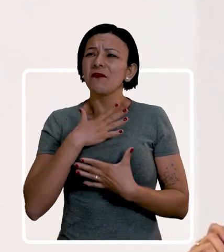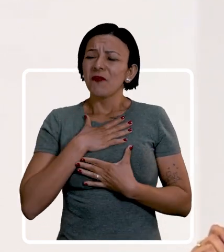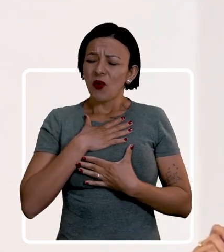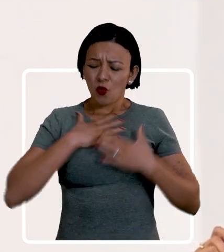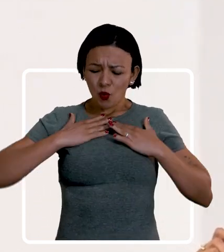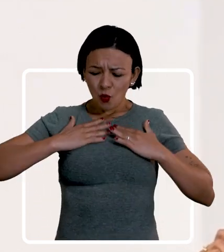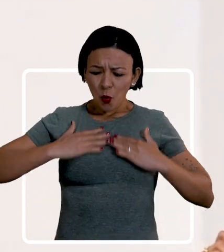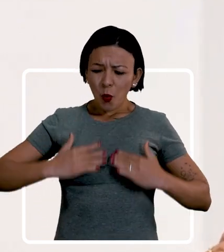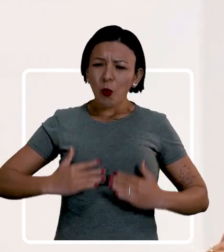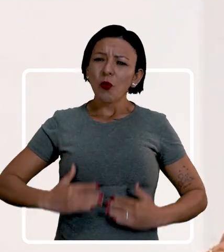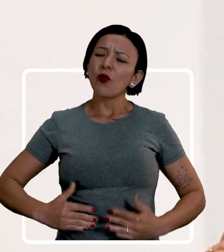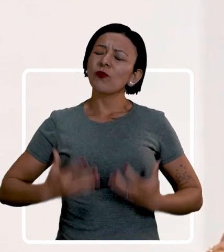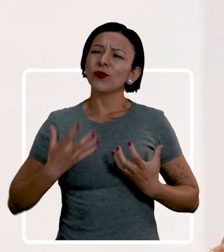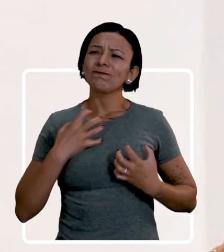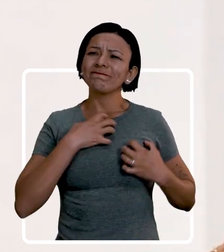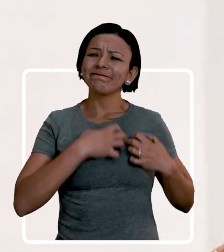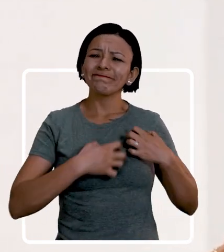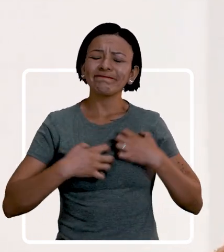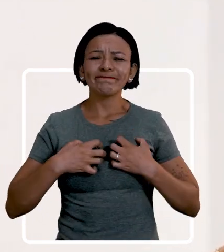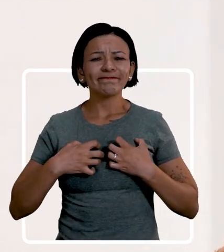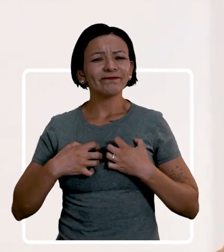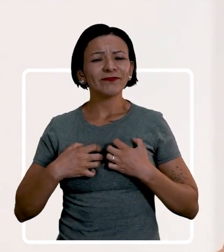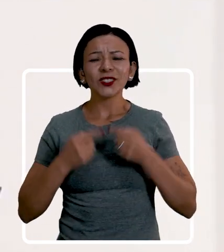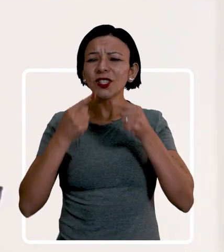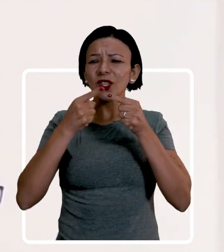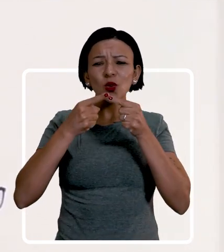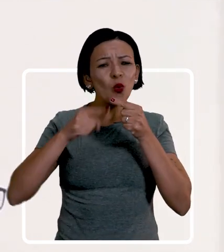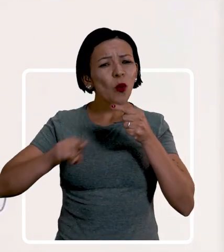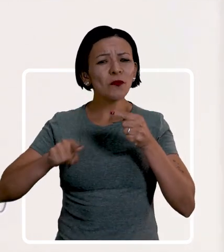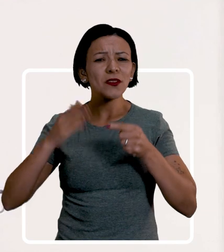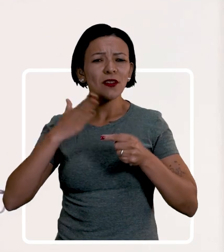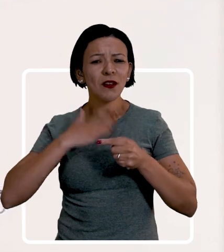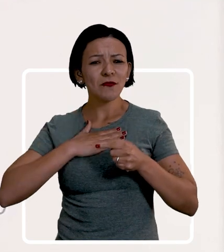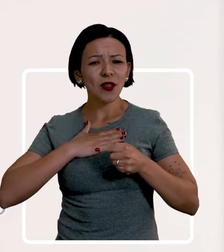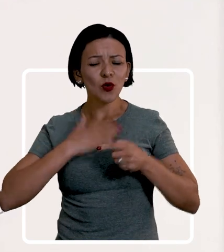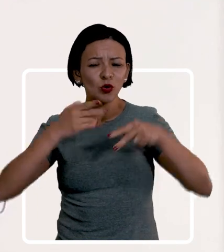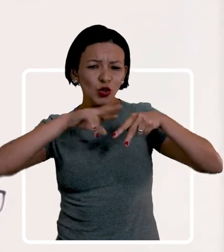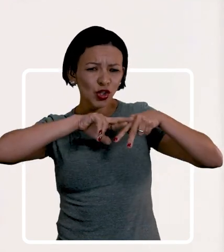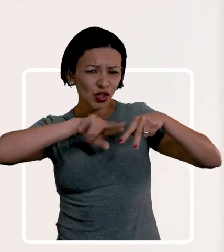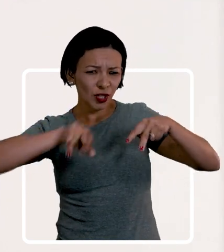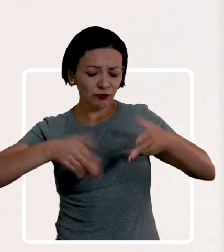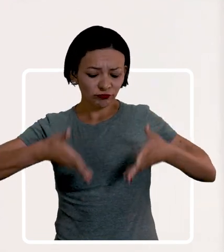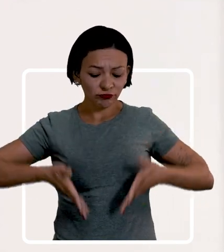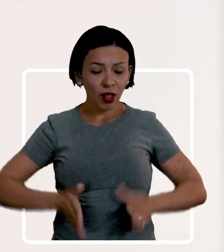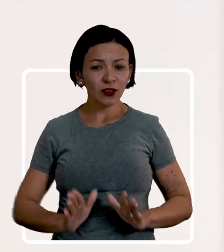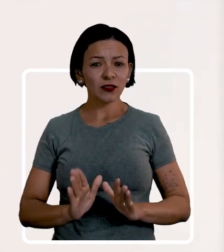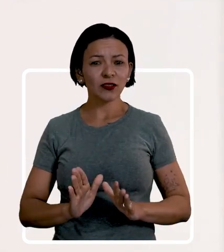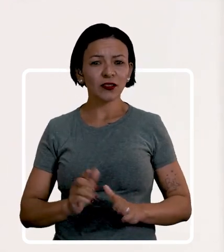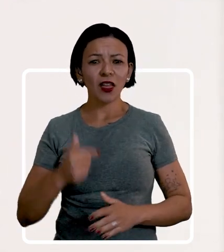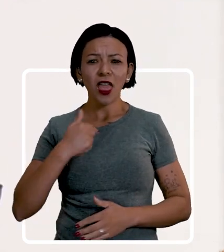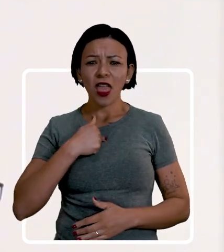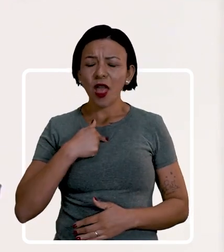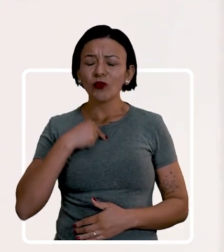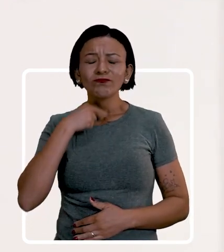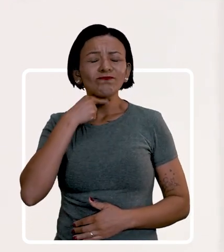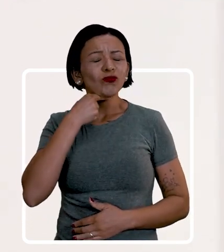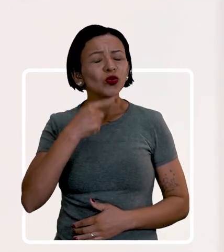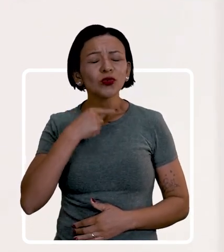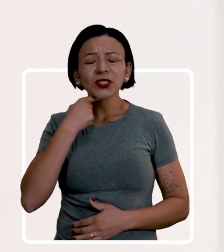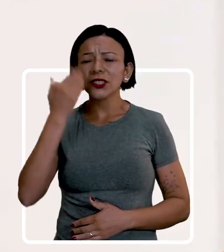estava correspondendo ao meu sexo biológico. E eu não